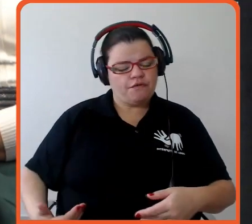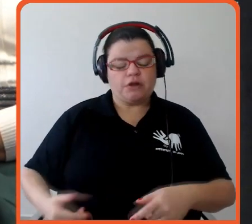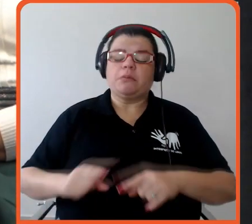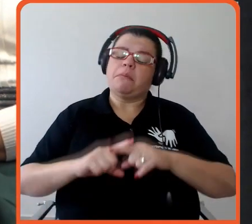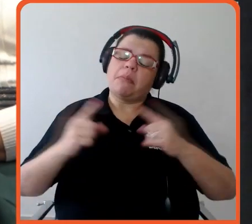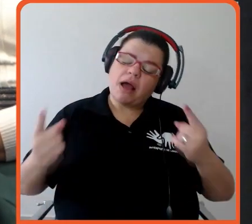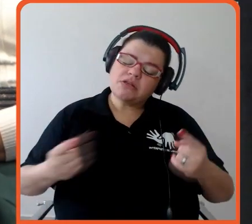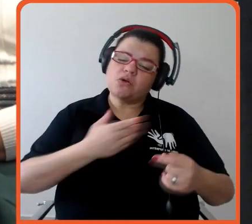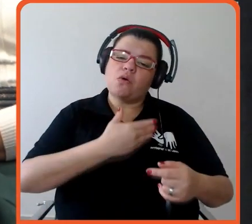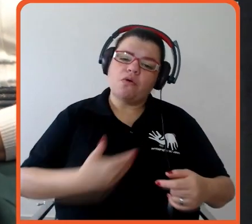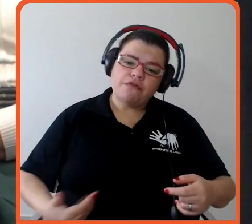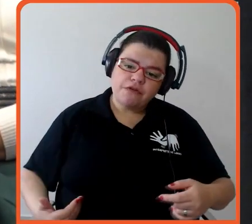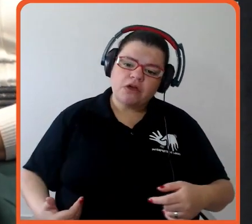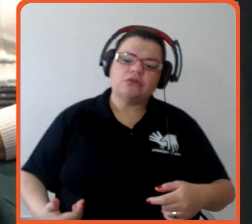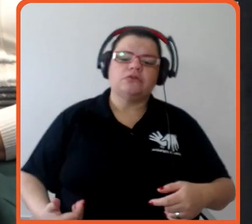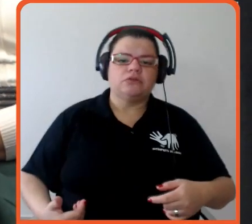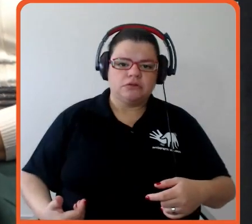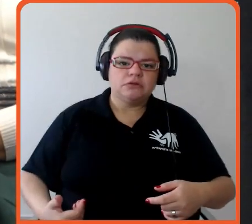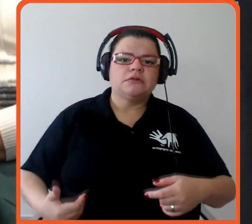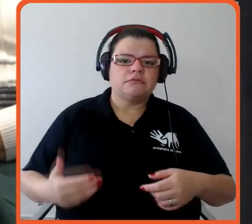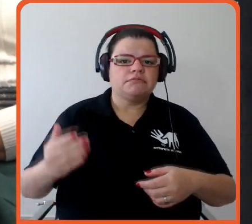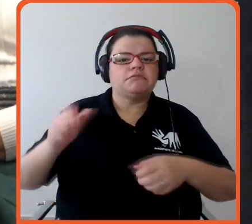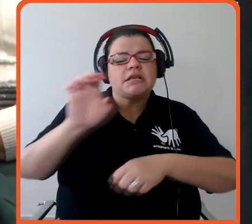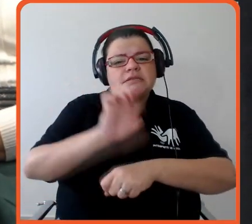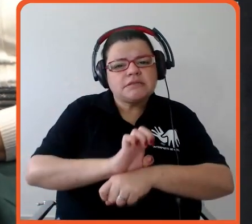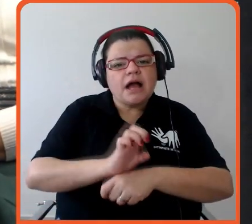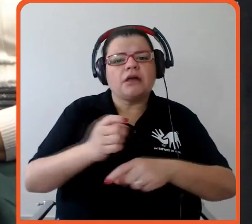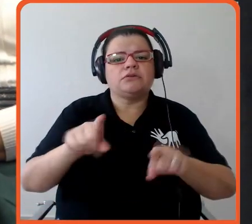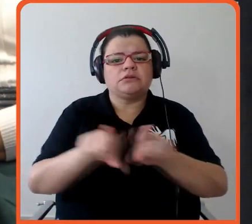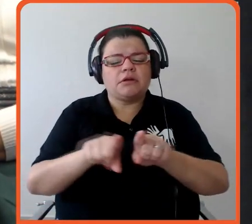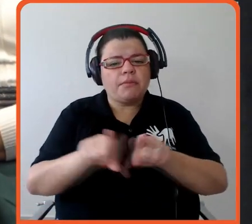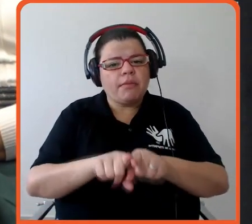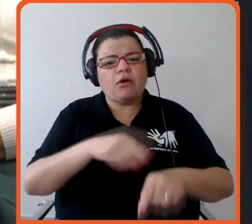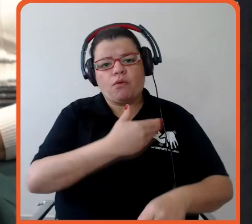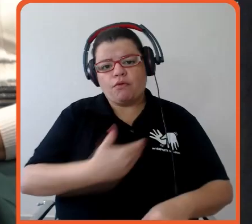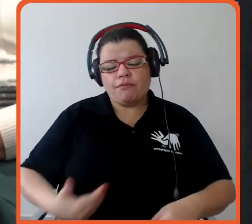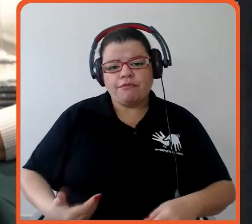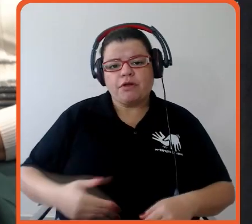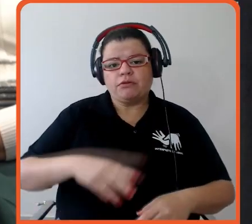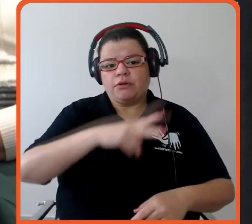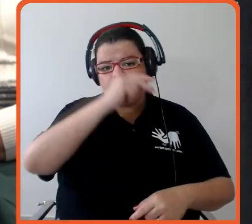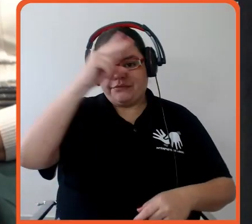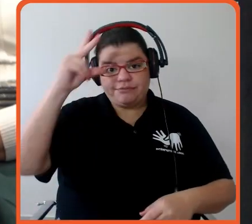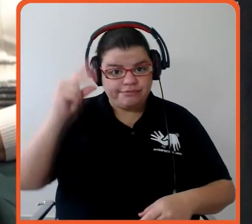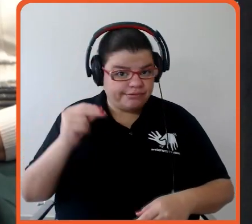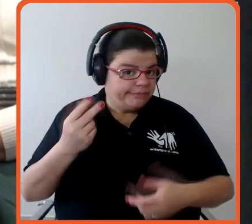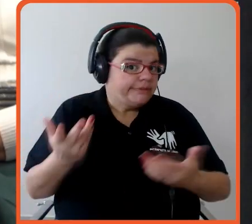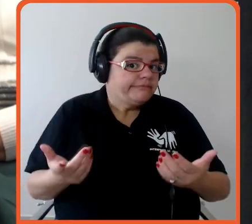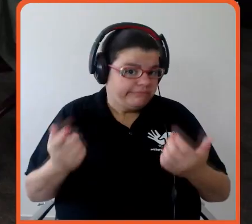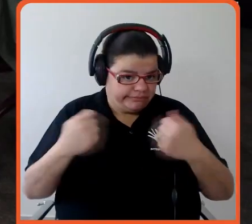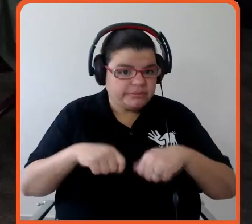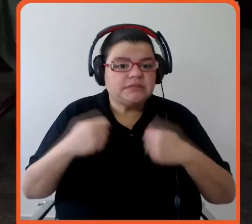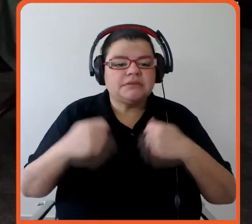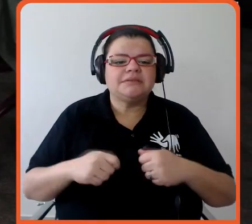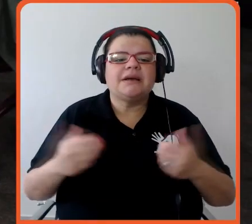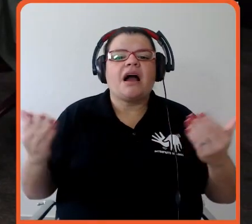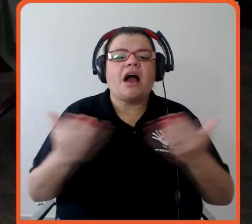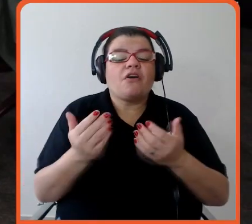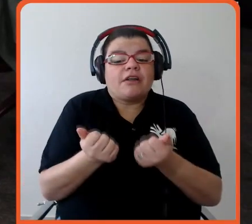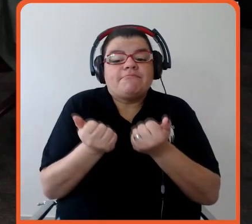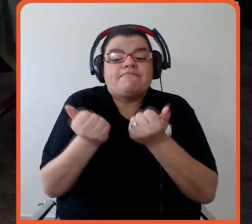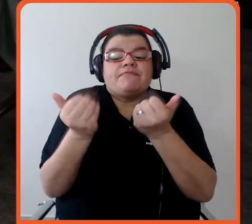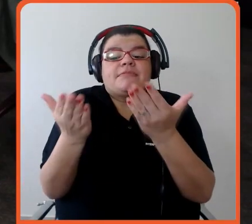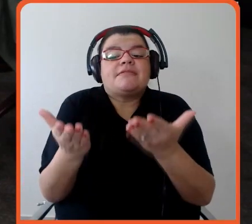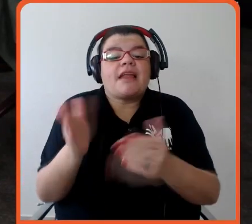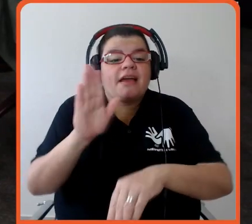empresas, né? Todo mundo fez muita promessa, mas agora, sem dúvida nenhuma, chega na parte do delivery, né? Guilherme,